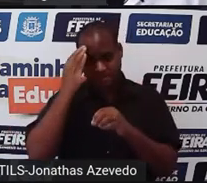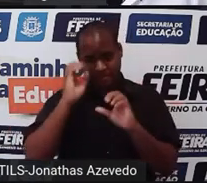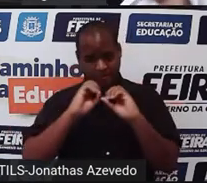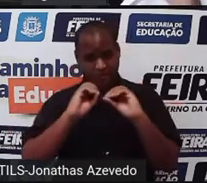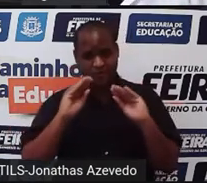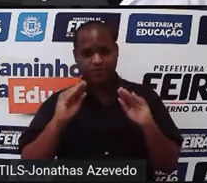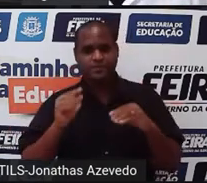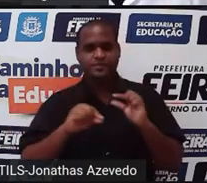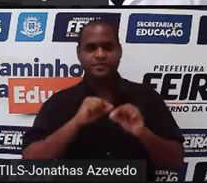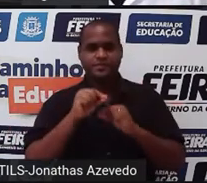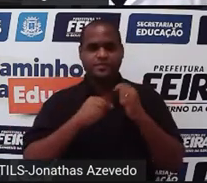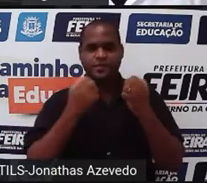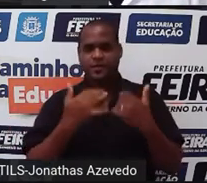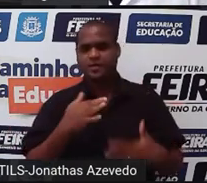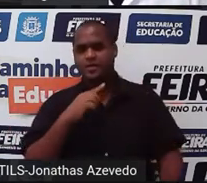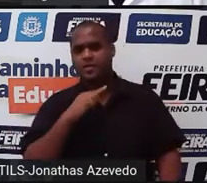quanto?